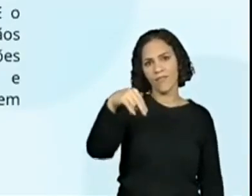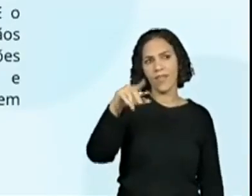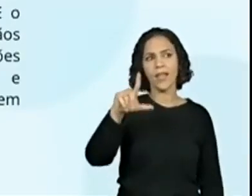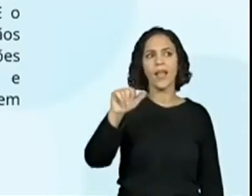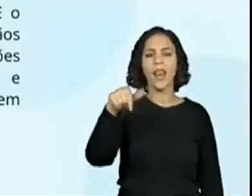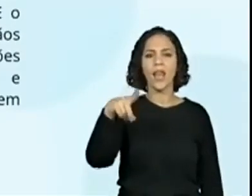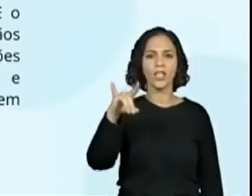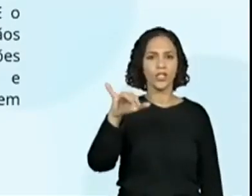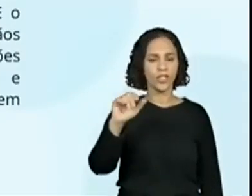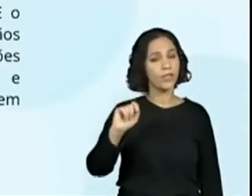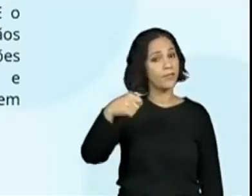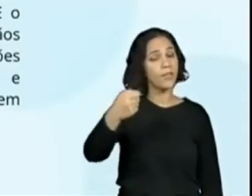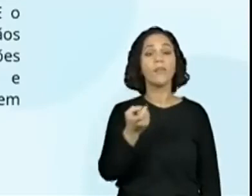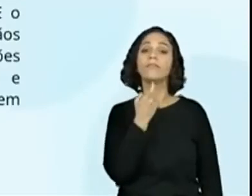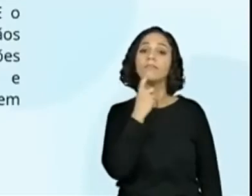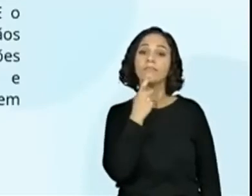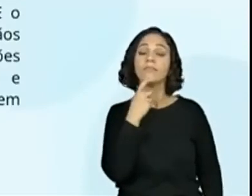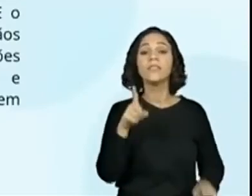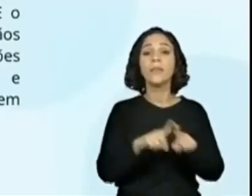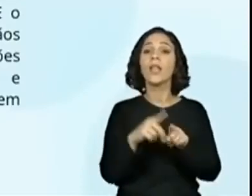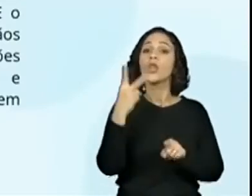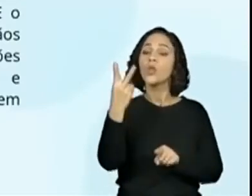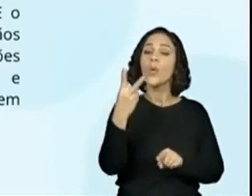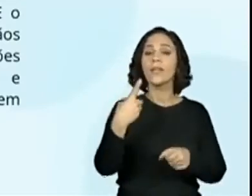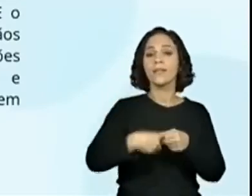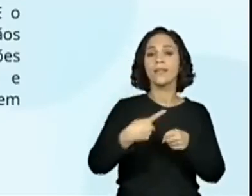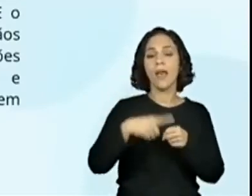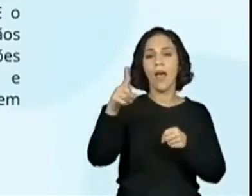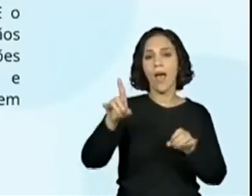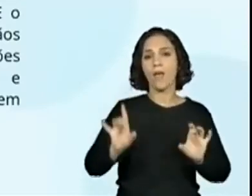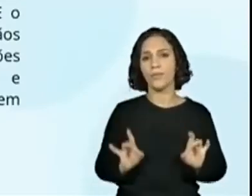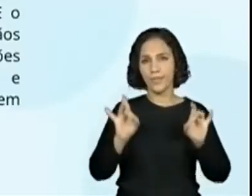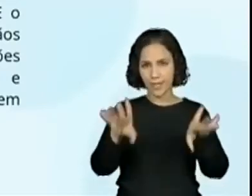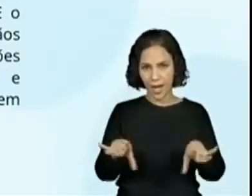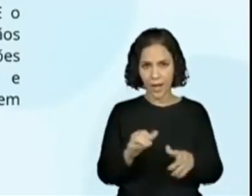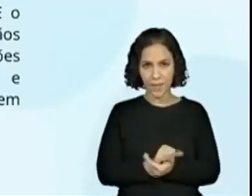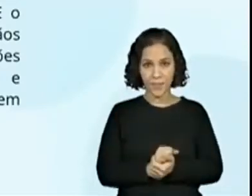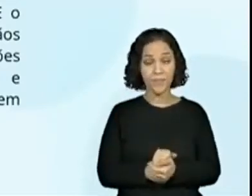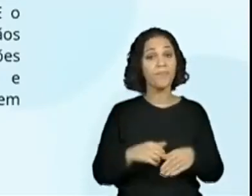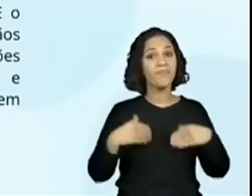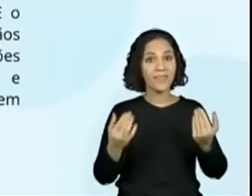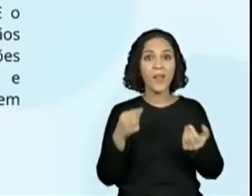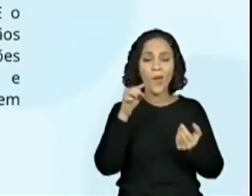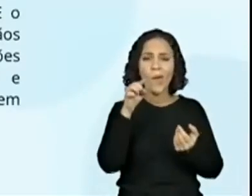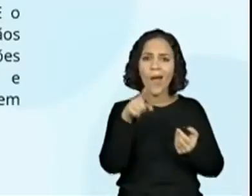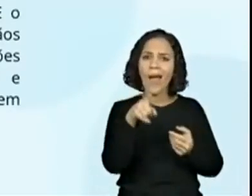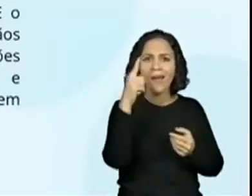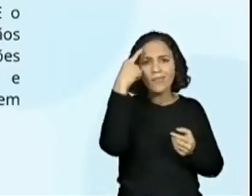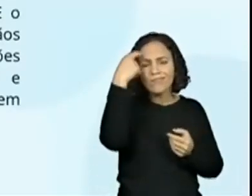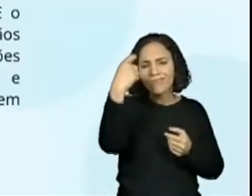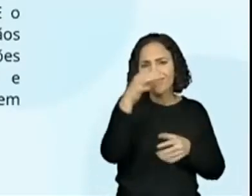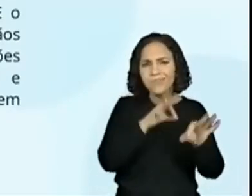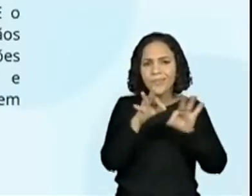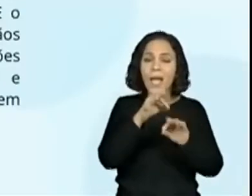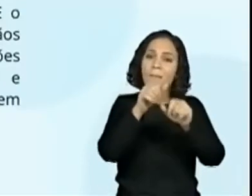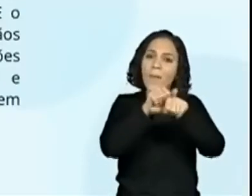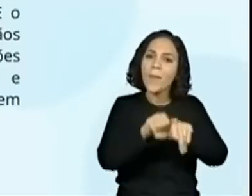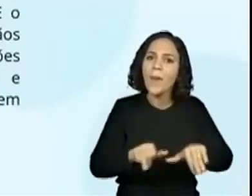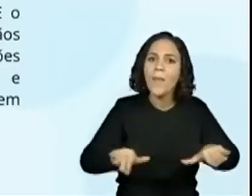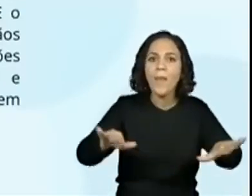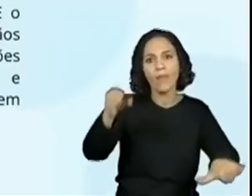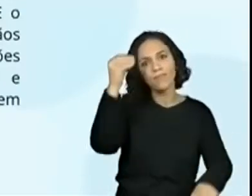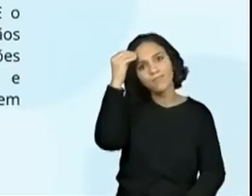australianas. Dessa maneira, o projeto na Virgínia está disseminando conhecimento e